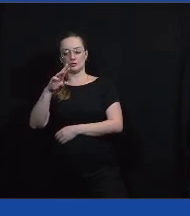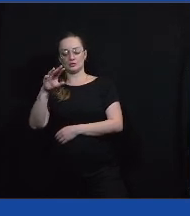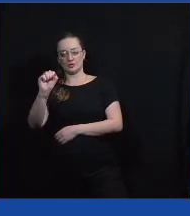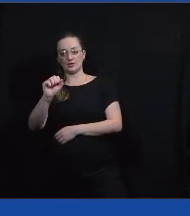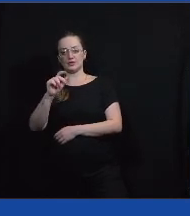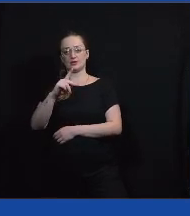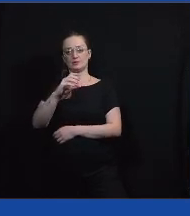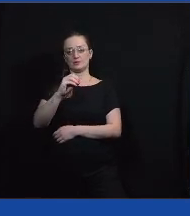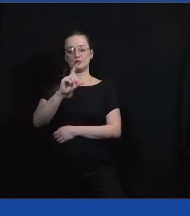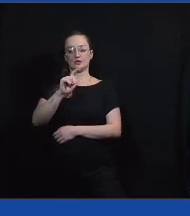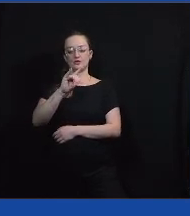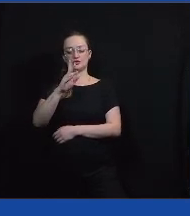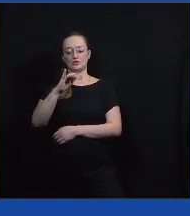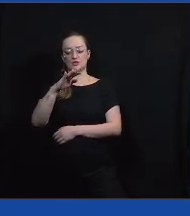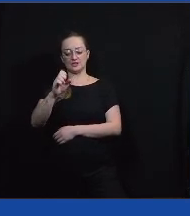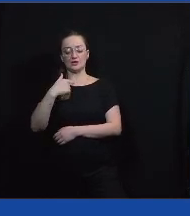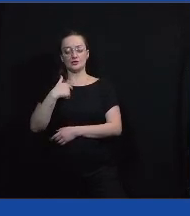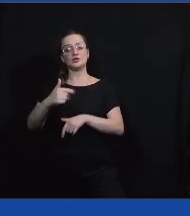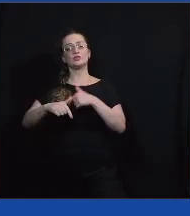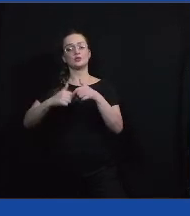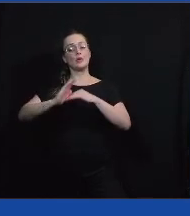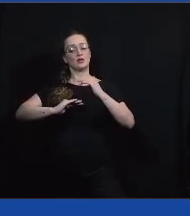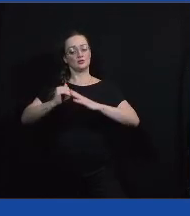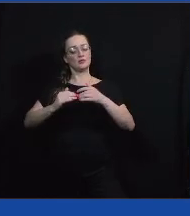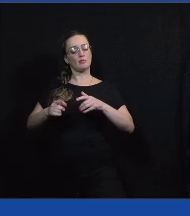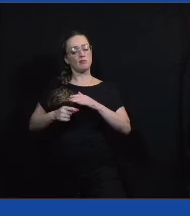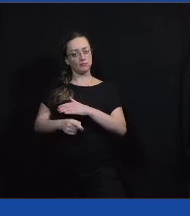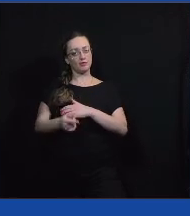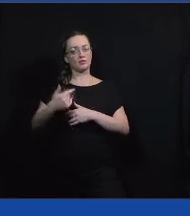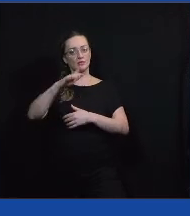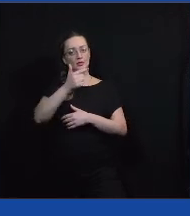tipo de atividade mais a fundo, além de vários outros temas também.